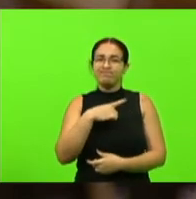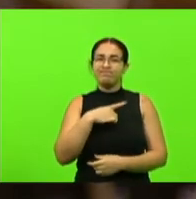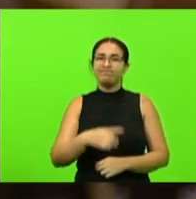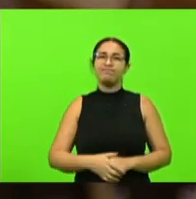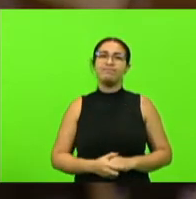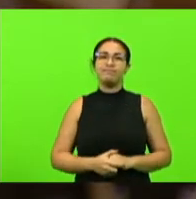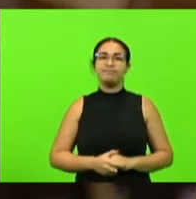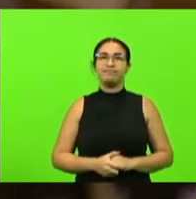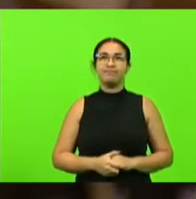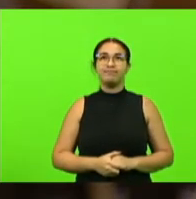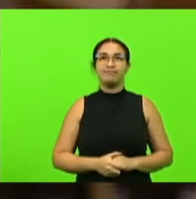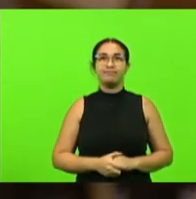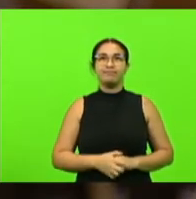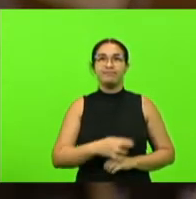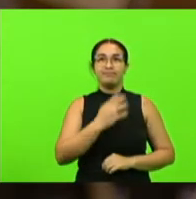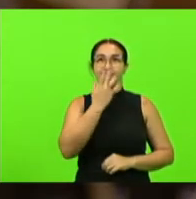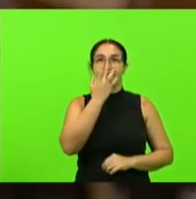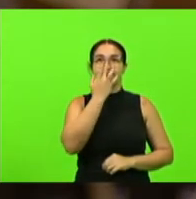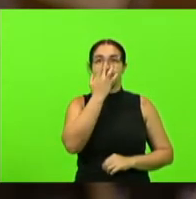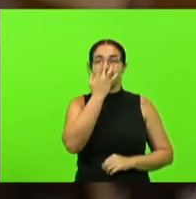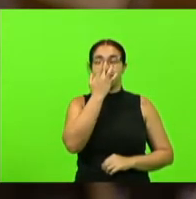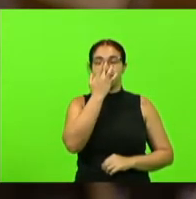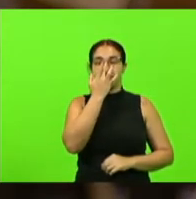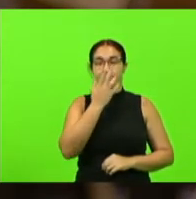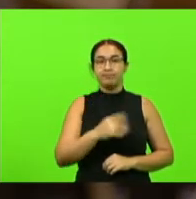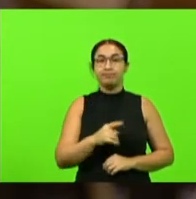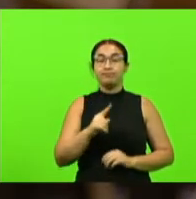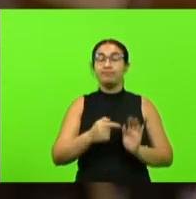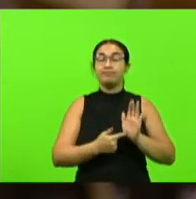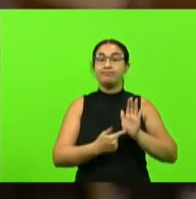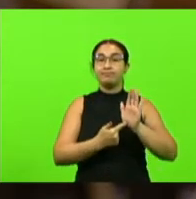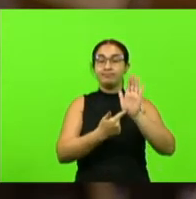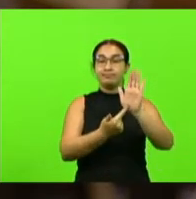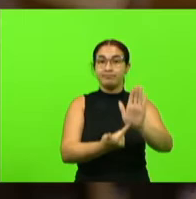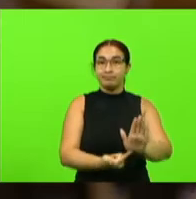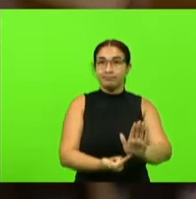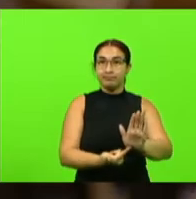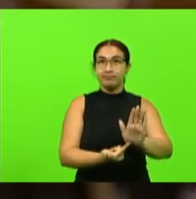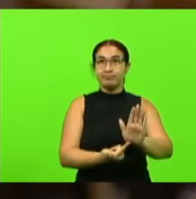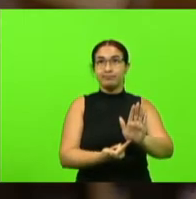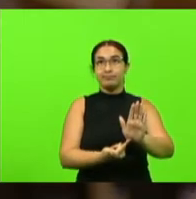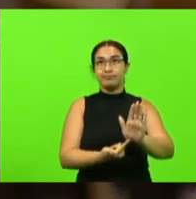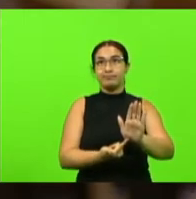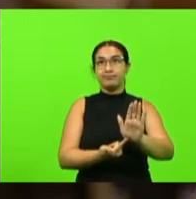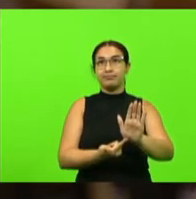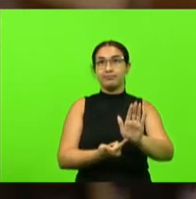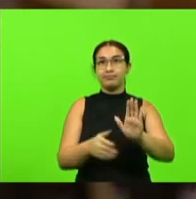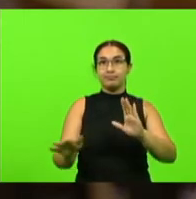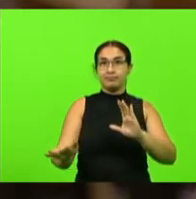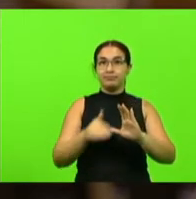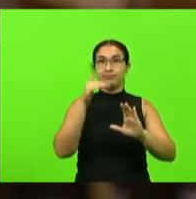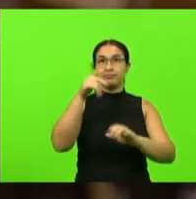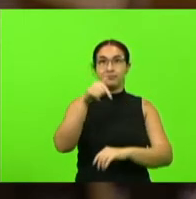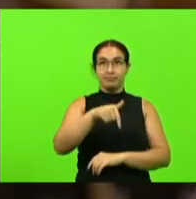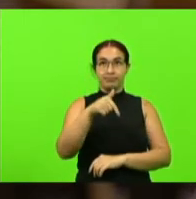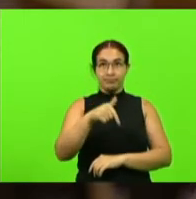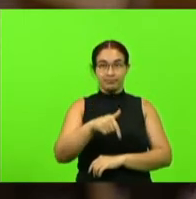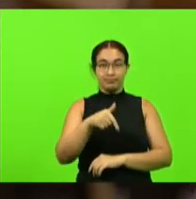que é uma indicação que veio para essa casa hoje de minha autoria